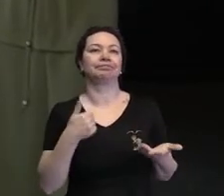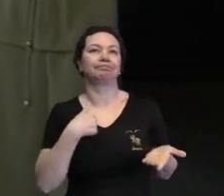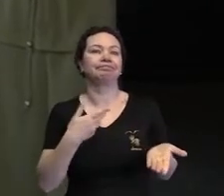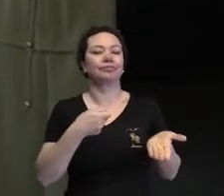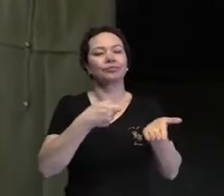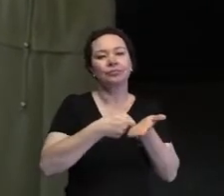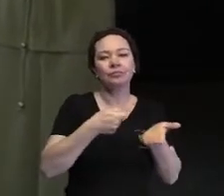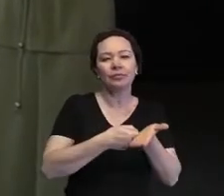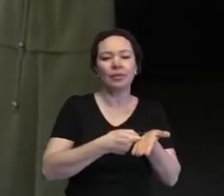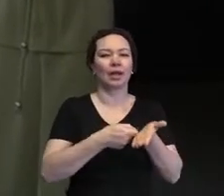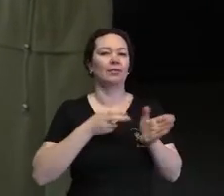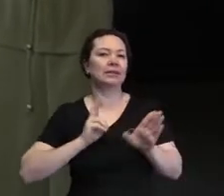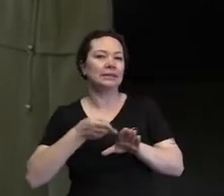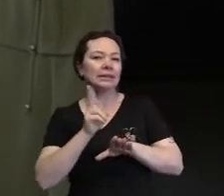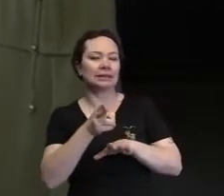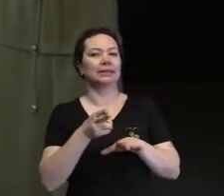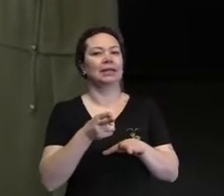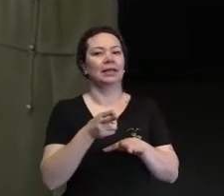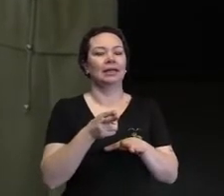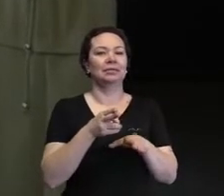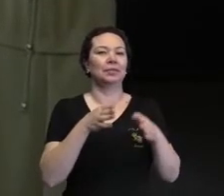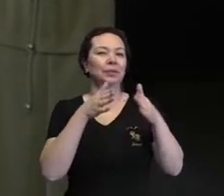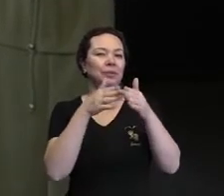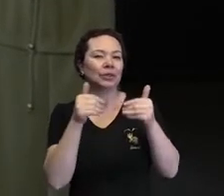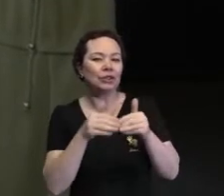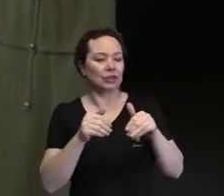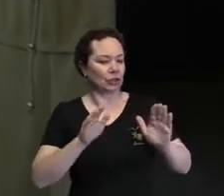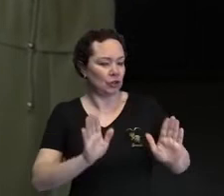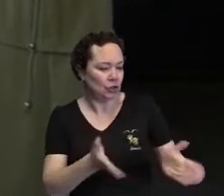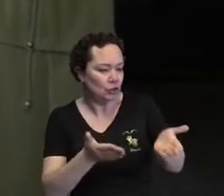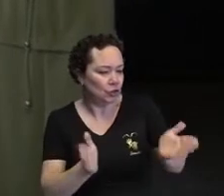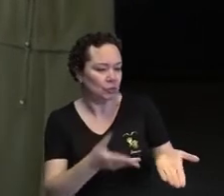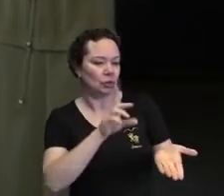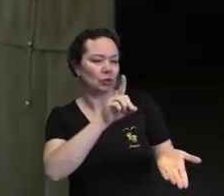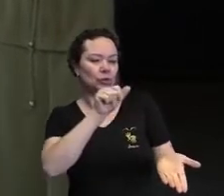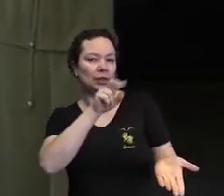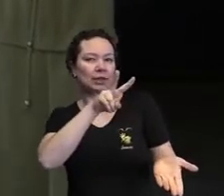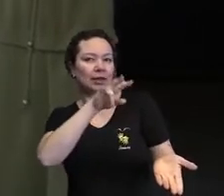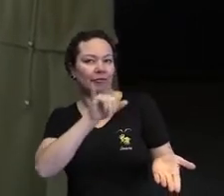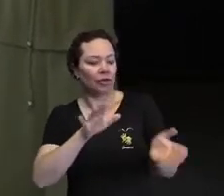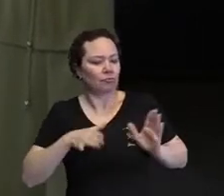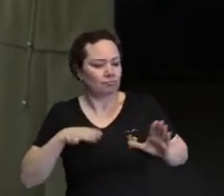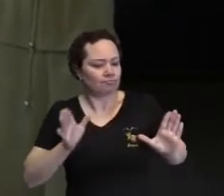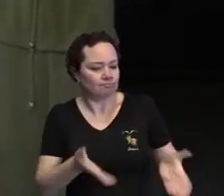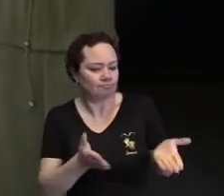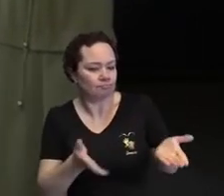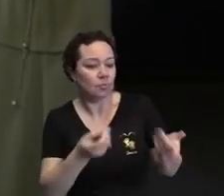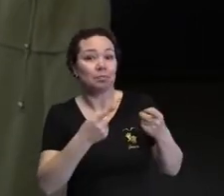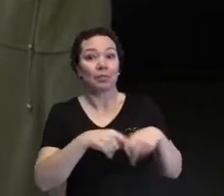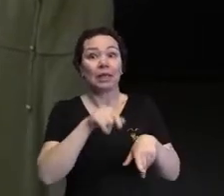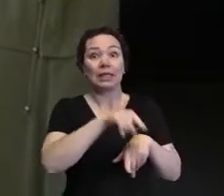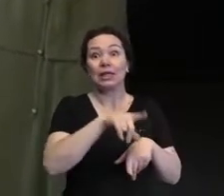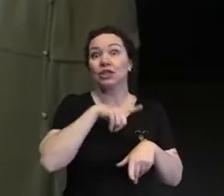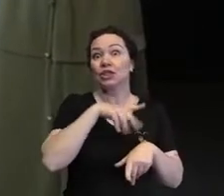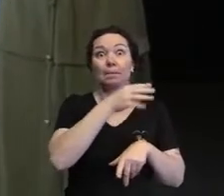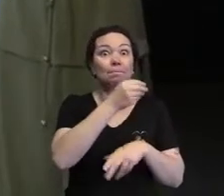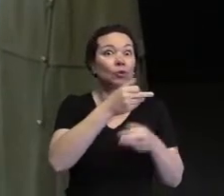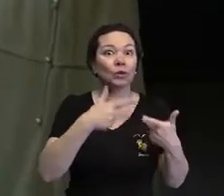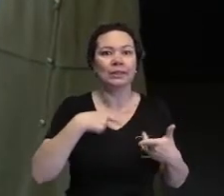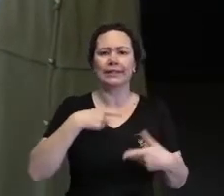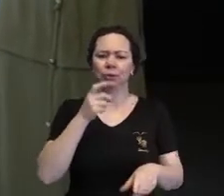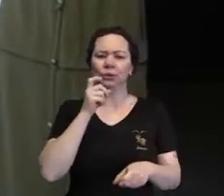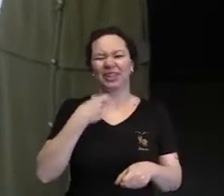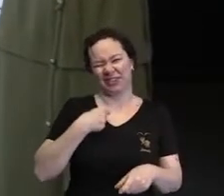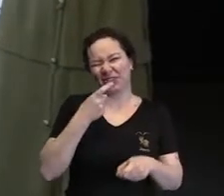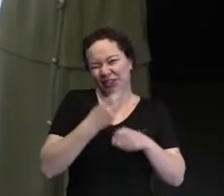estivesse ali sempre cobrando e estimulando o Davi, eu acabei sobrecarregando um pouco ele, sendo até um pouco